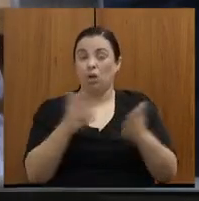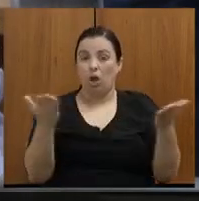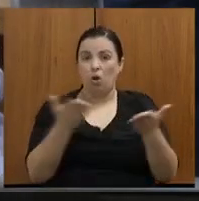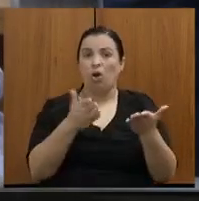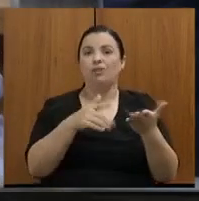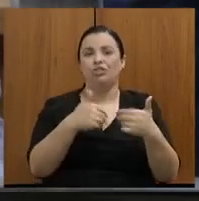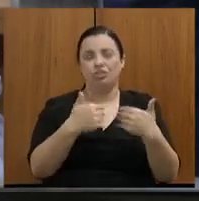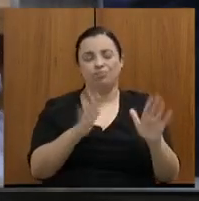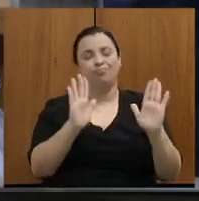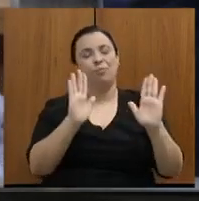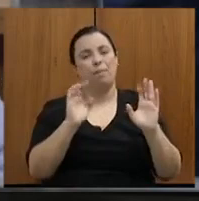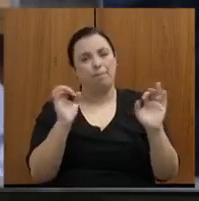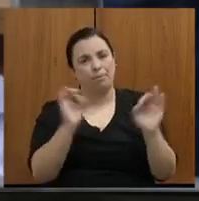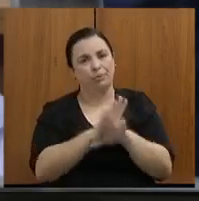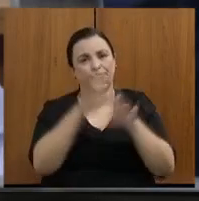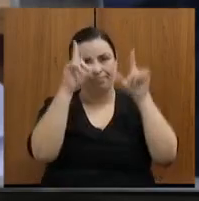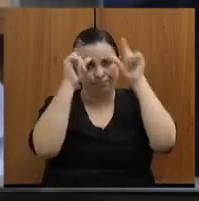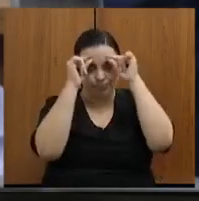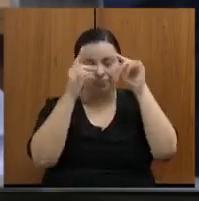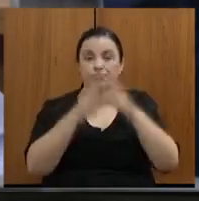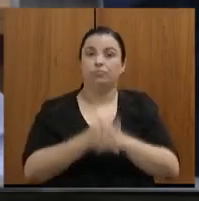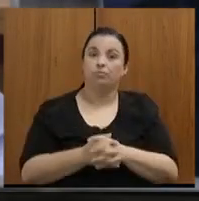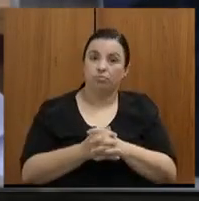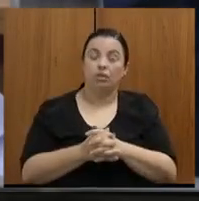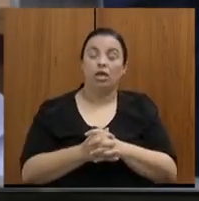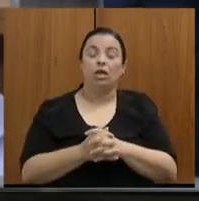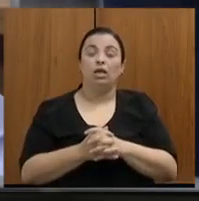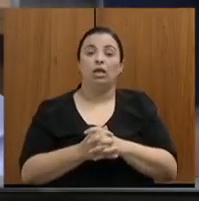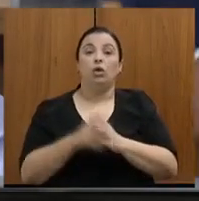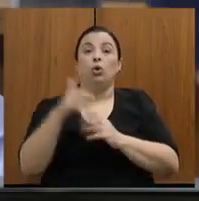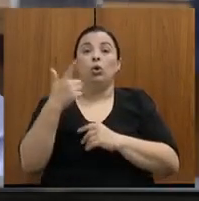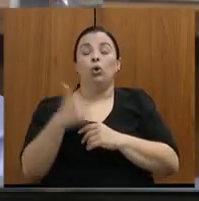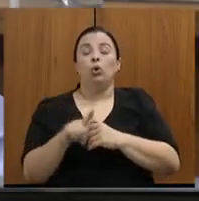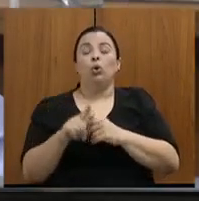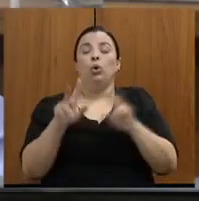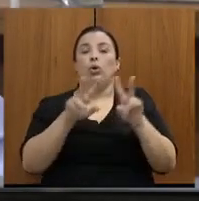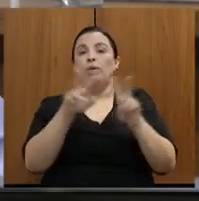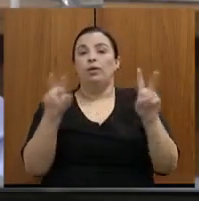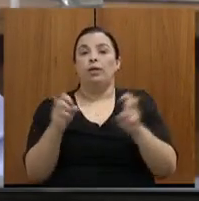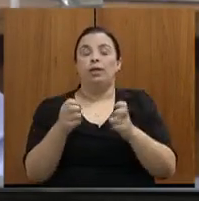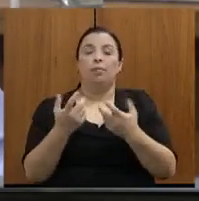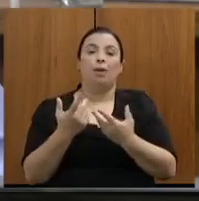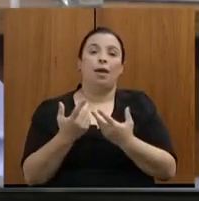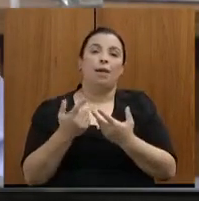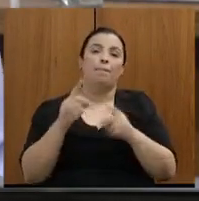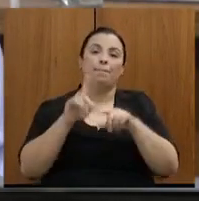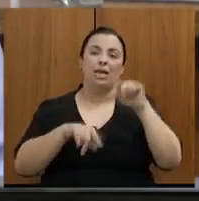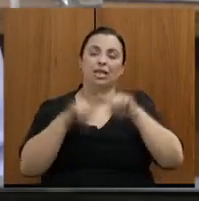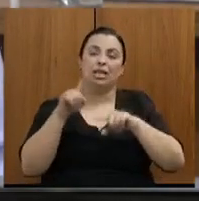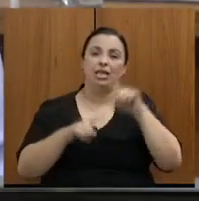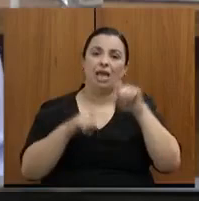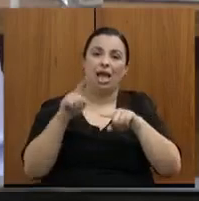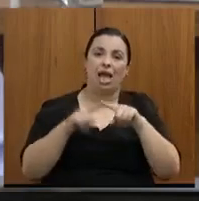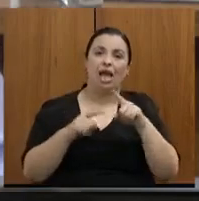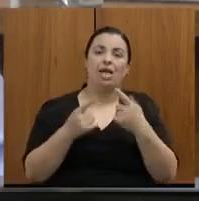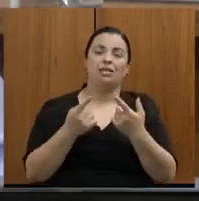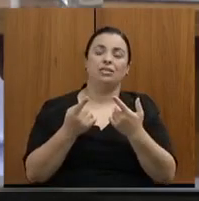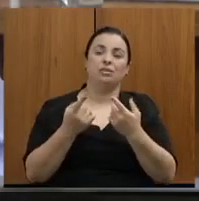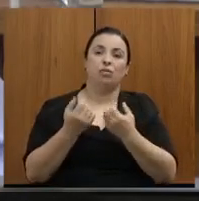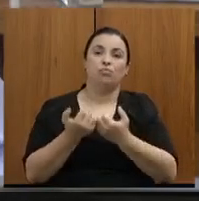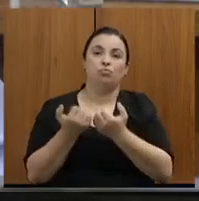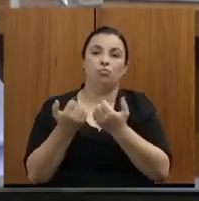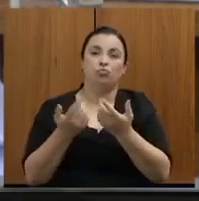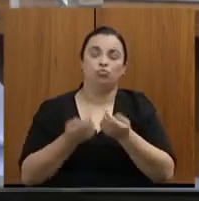Bom, com relação à doação de materiais, esse é um tema cujos números, por vezes, não são tão expressivos em termos de valores,